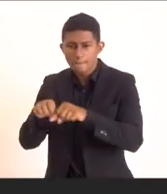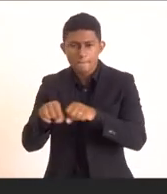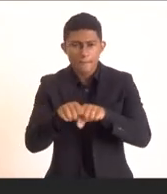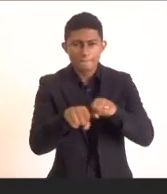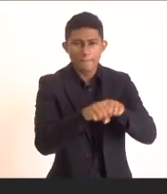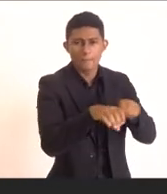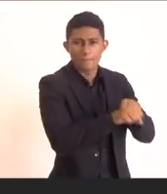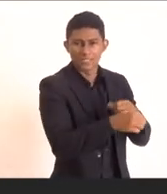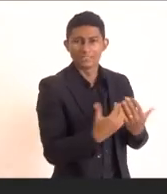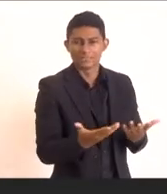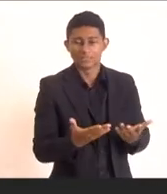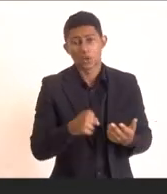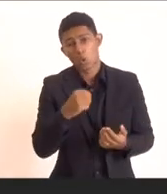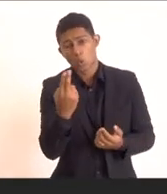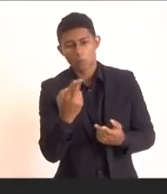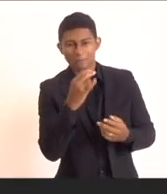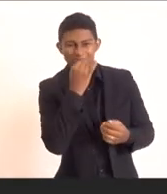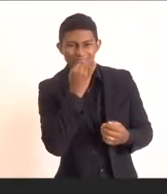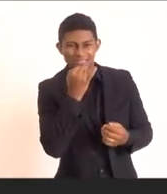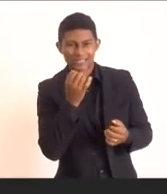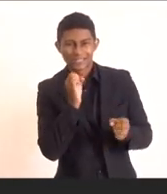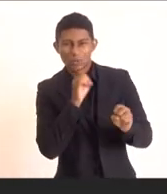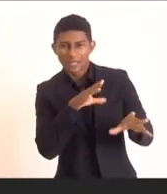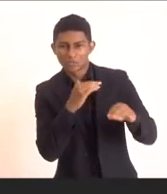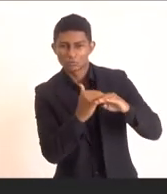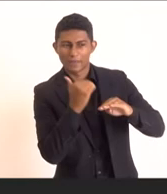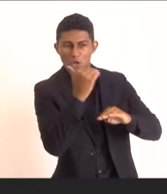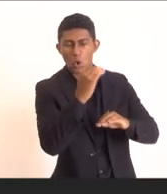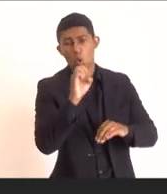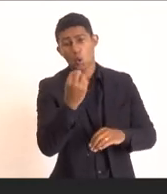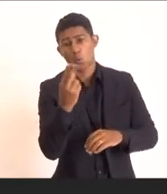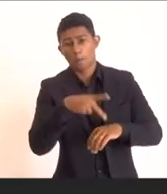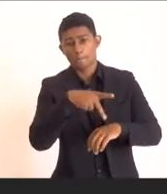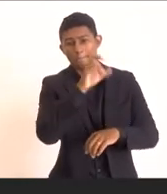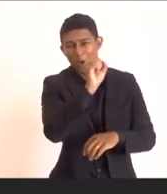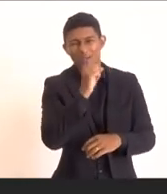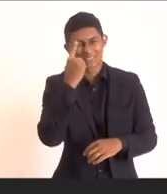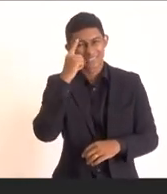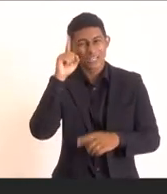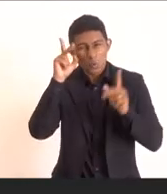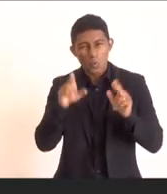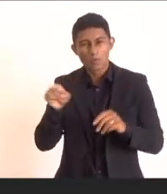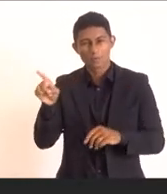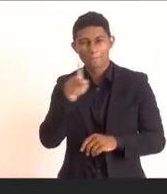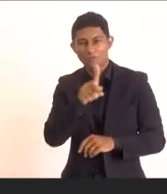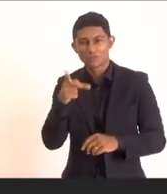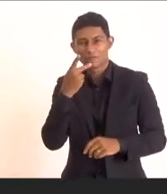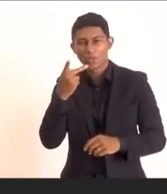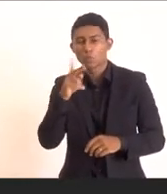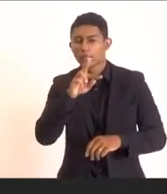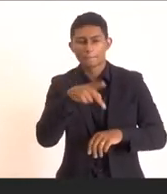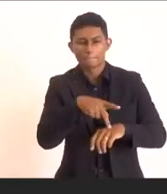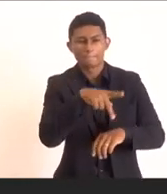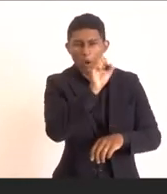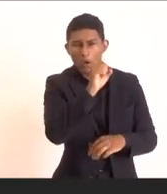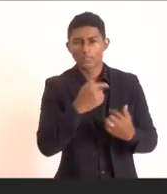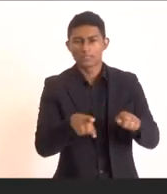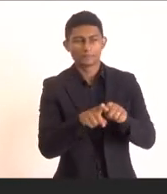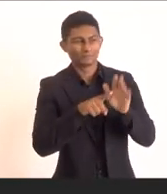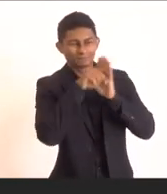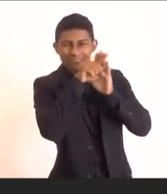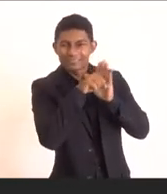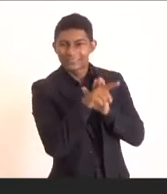técnica, na formação superior, seja até na pós-graduação, como colocou muito bem aqui o professor, em relação à pós-graduação e as pesquisas que vão ser